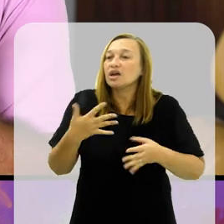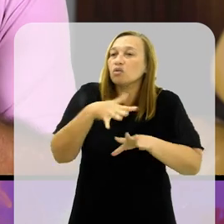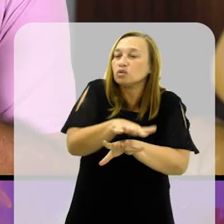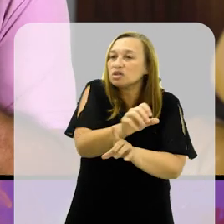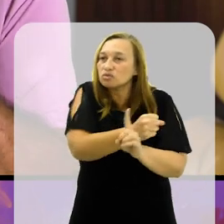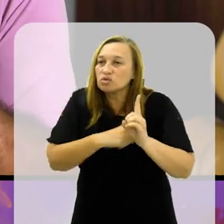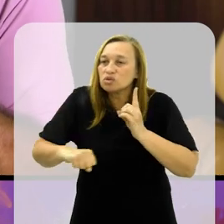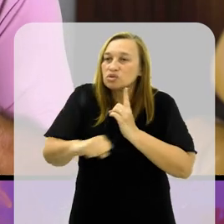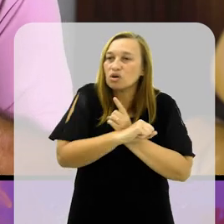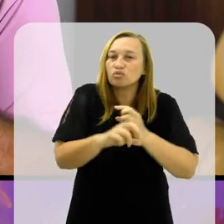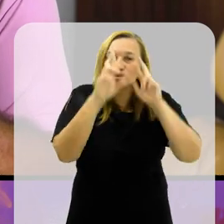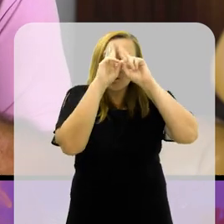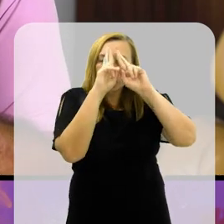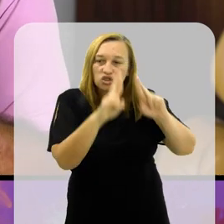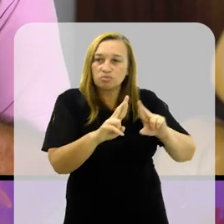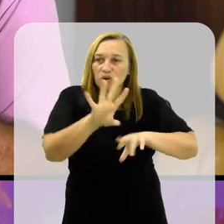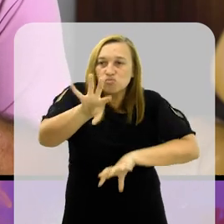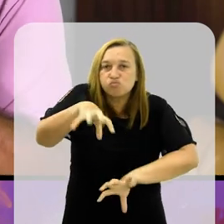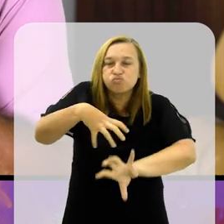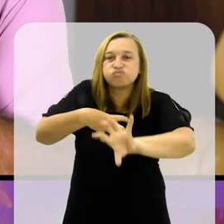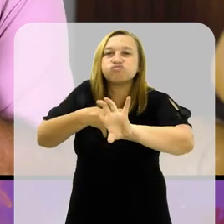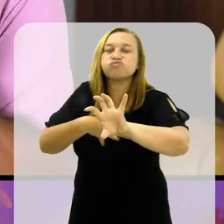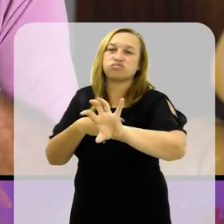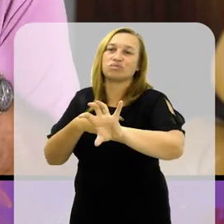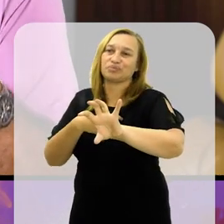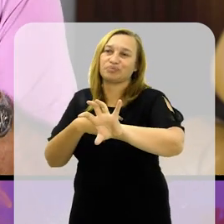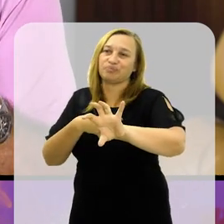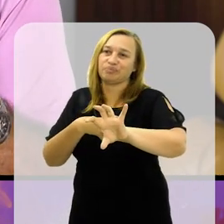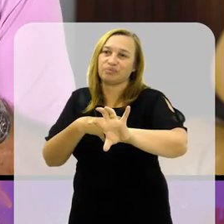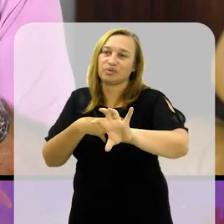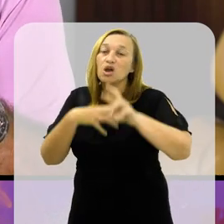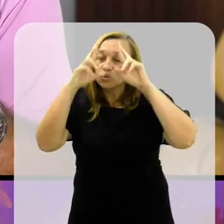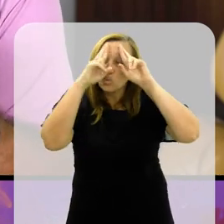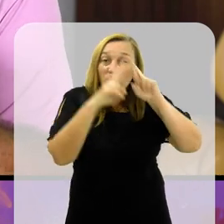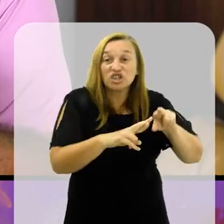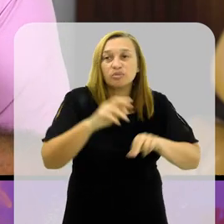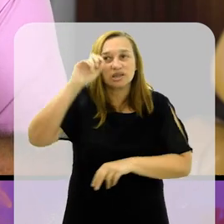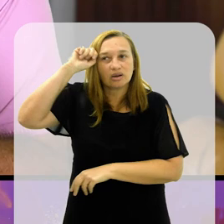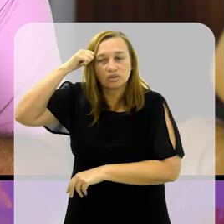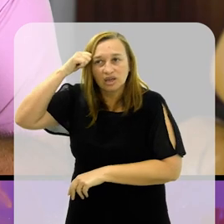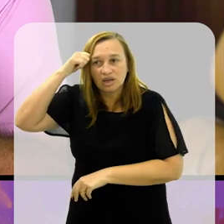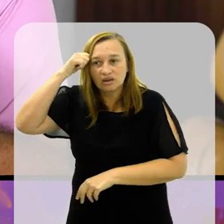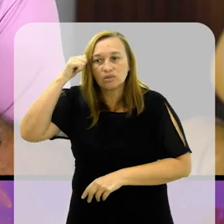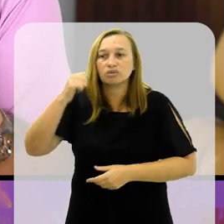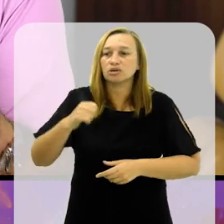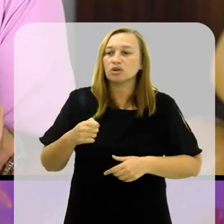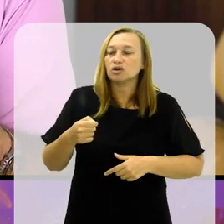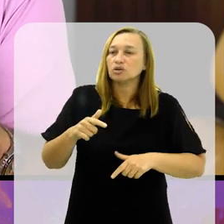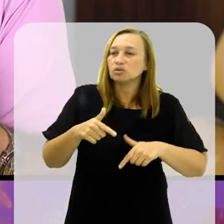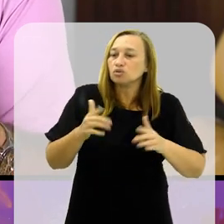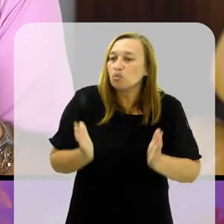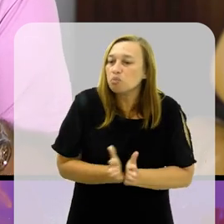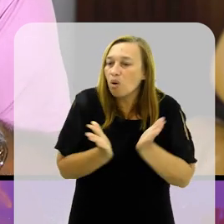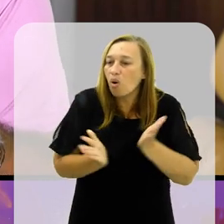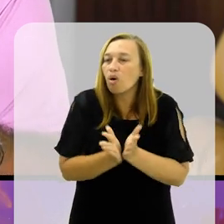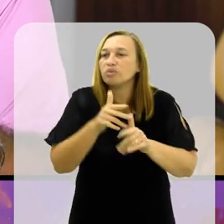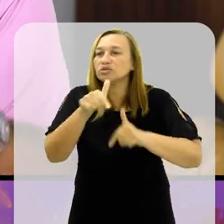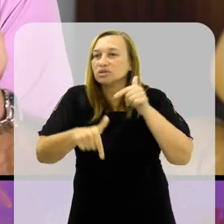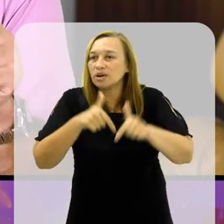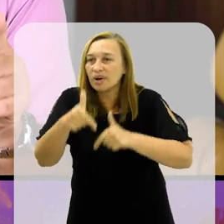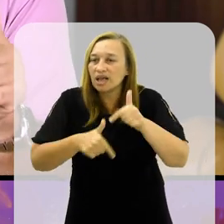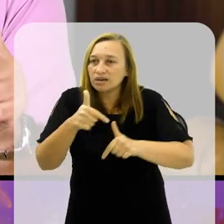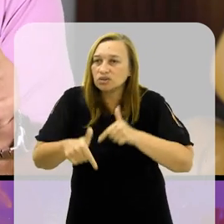social, do respeito ao próximo, do respeito ao negro, do operário, do